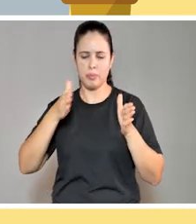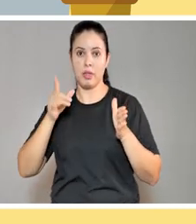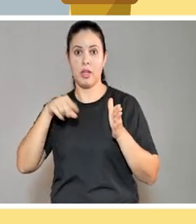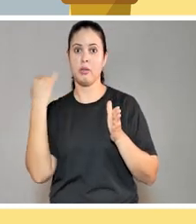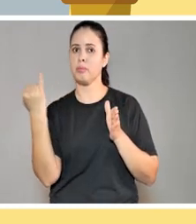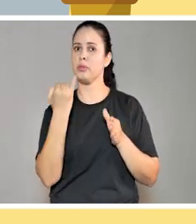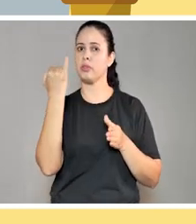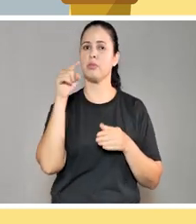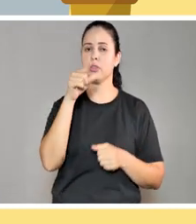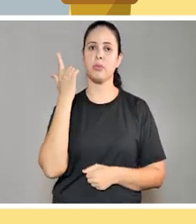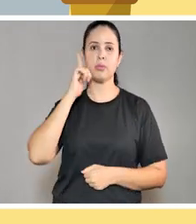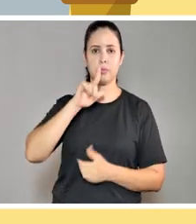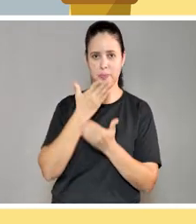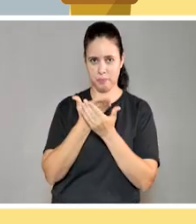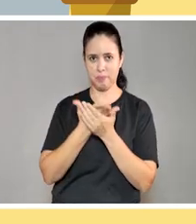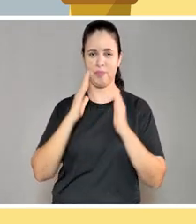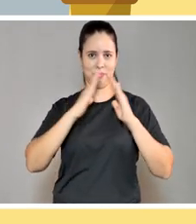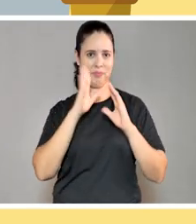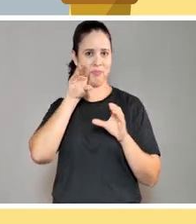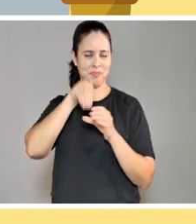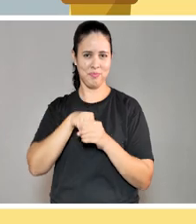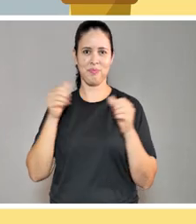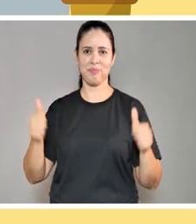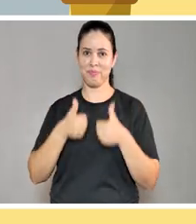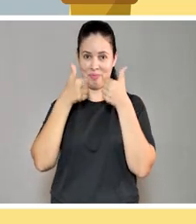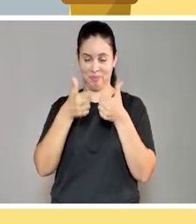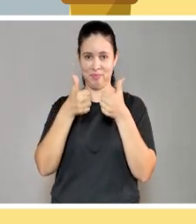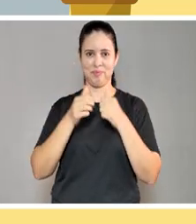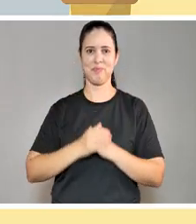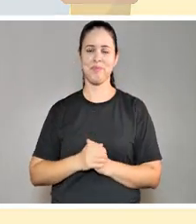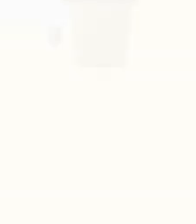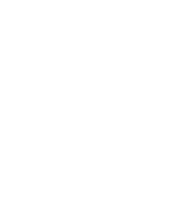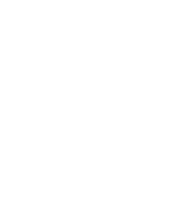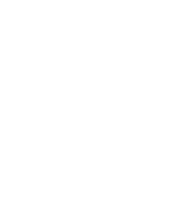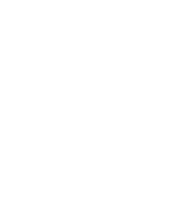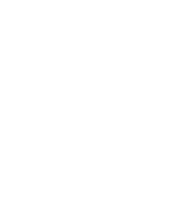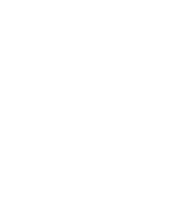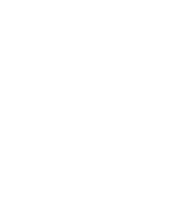fundamentais para que você consiga estudar em casa de maneira ideal. Tchau!